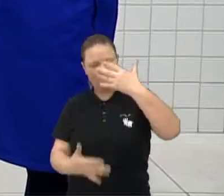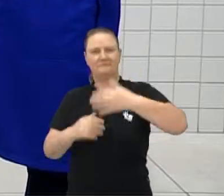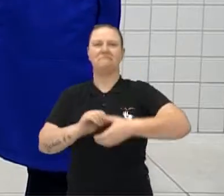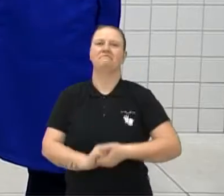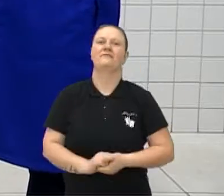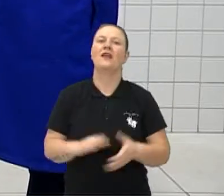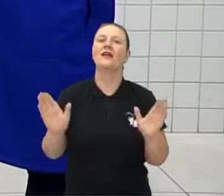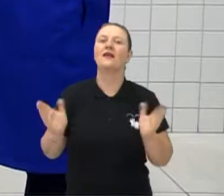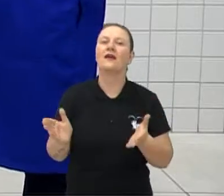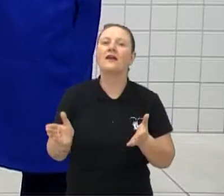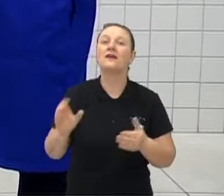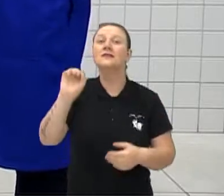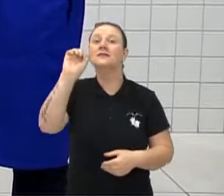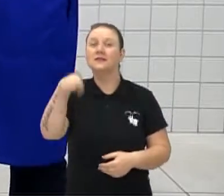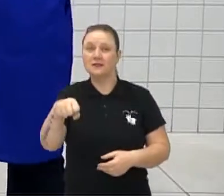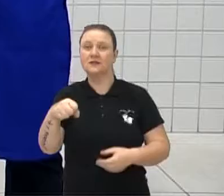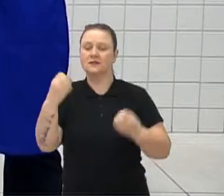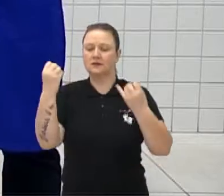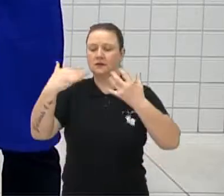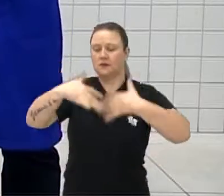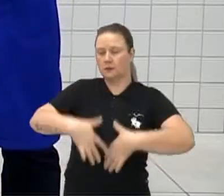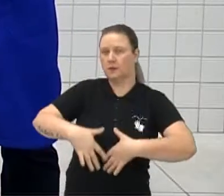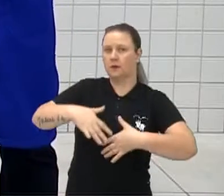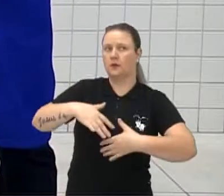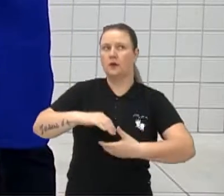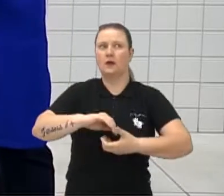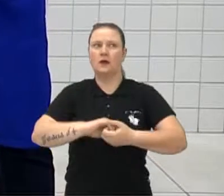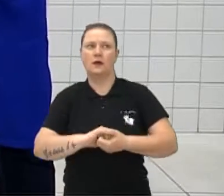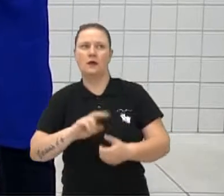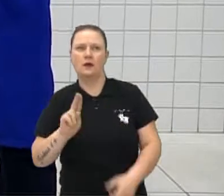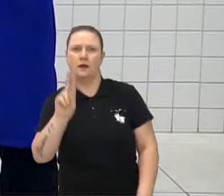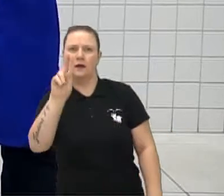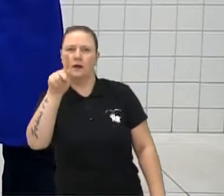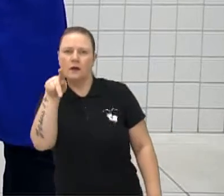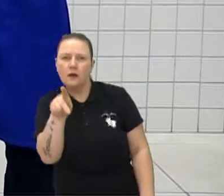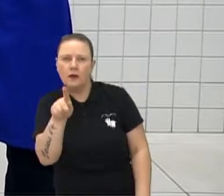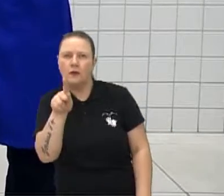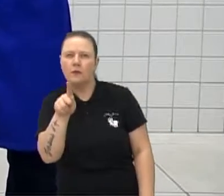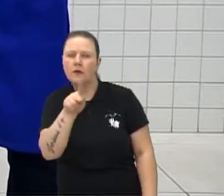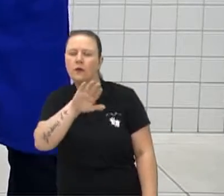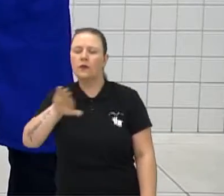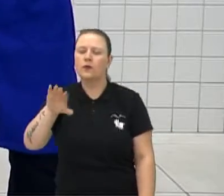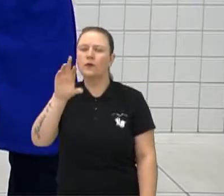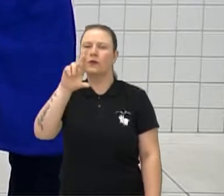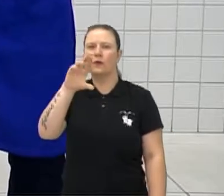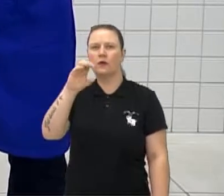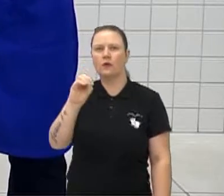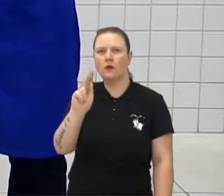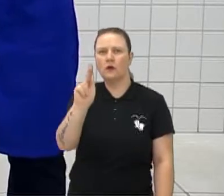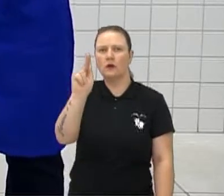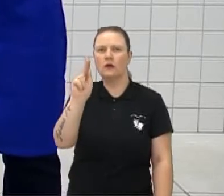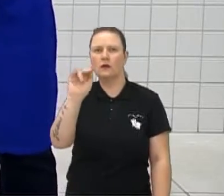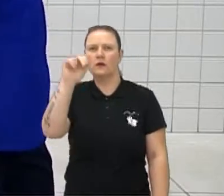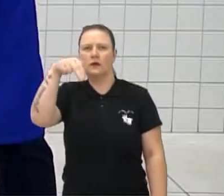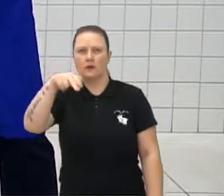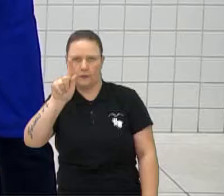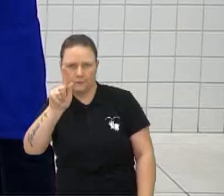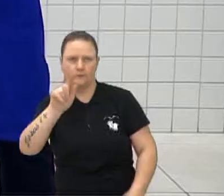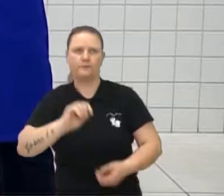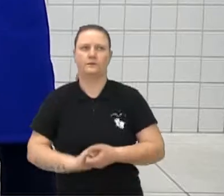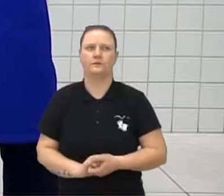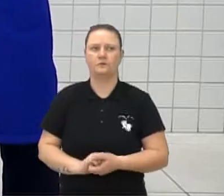sim, professora Vânia, vamos falar do upper rocking, o estilo da nossa aula de hoje.